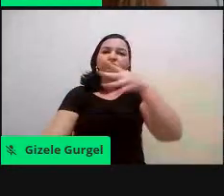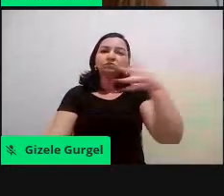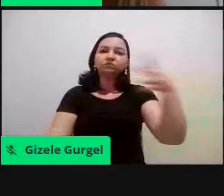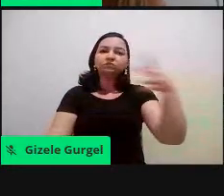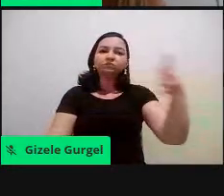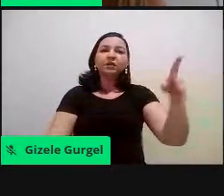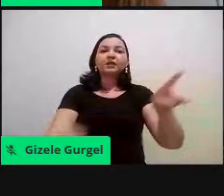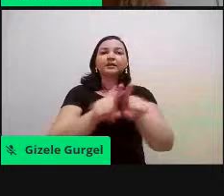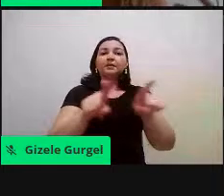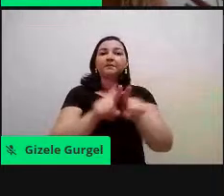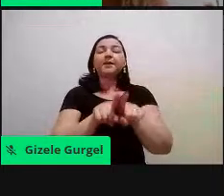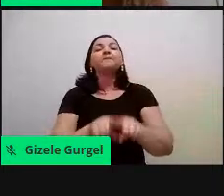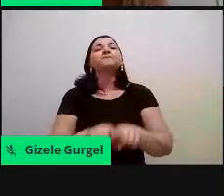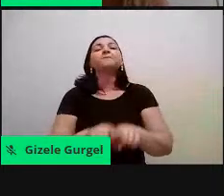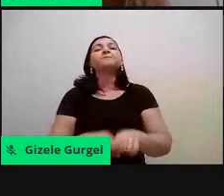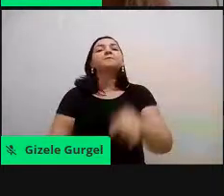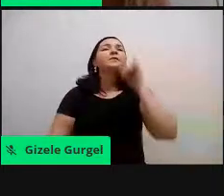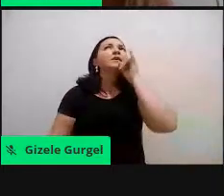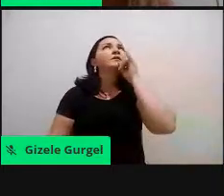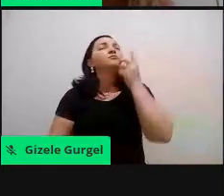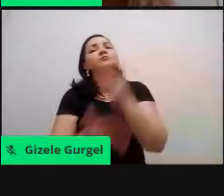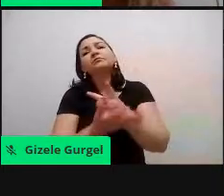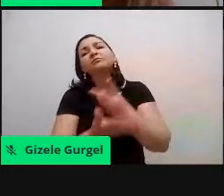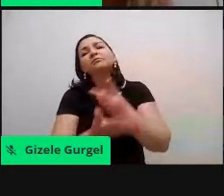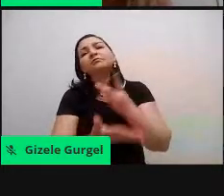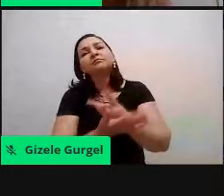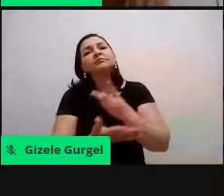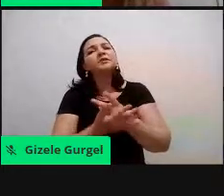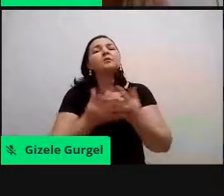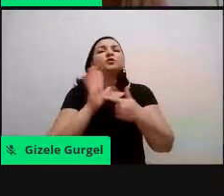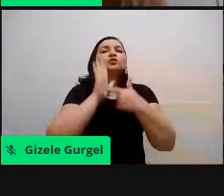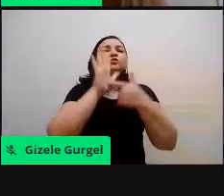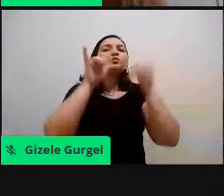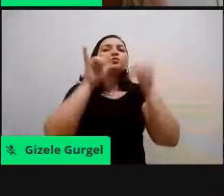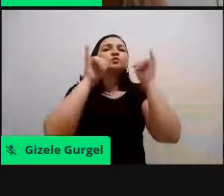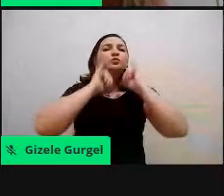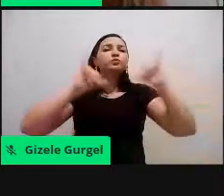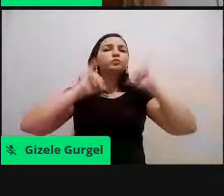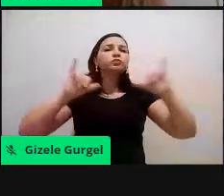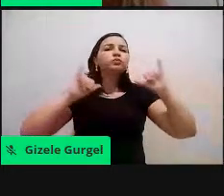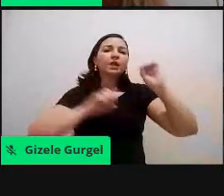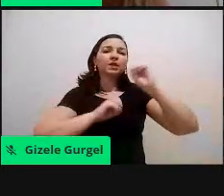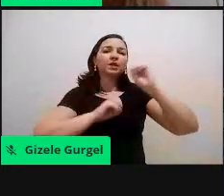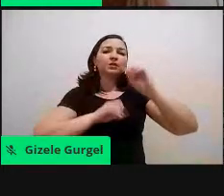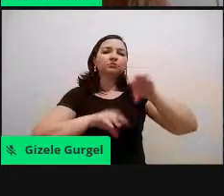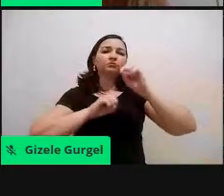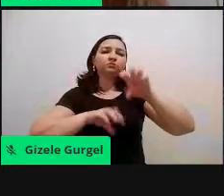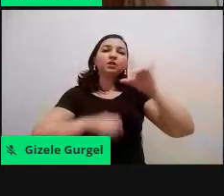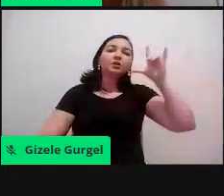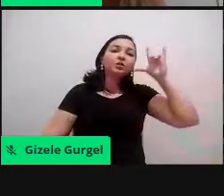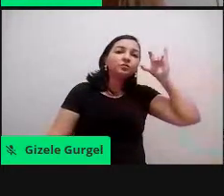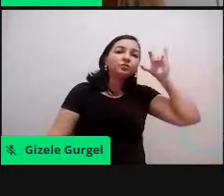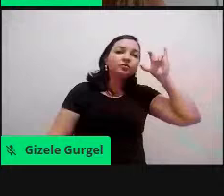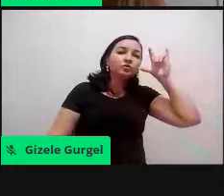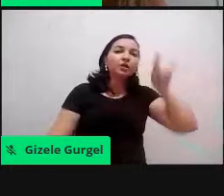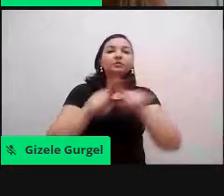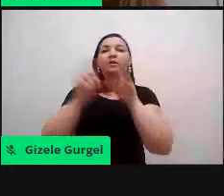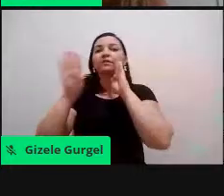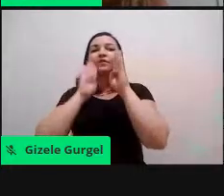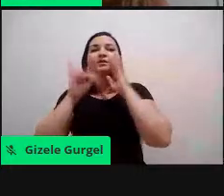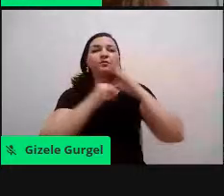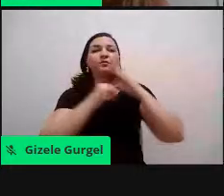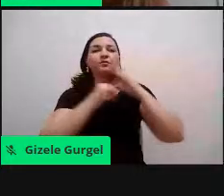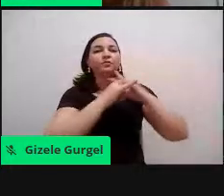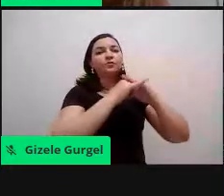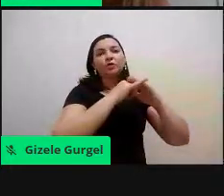faz toda essa parte de campanha educativa, né? Não só no Instagram, mas no Facebook, no YouTube. A gente